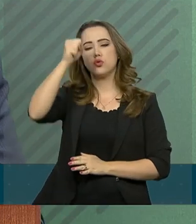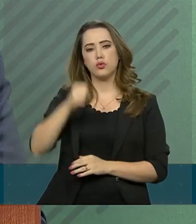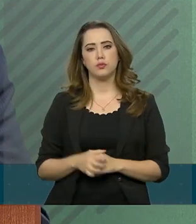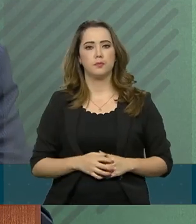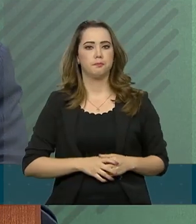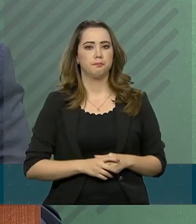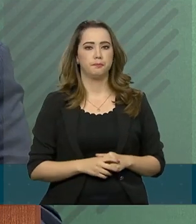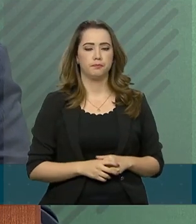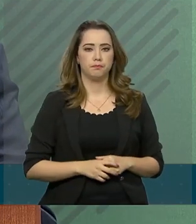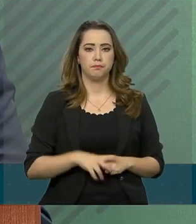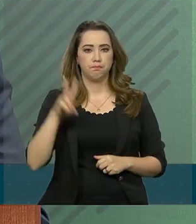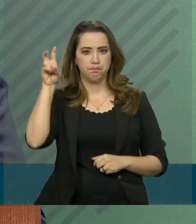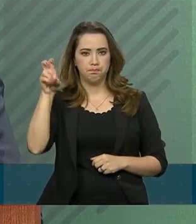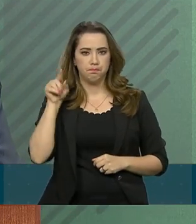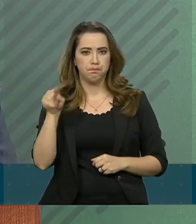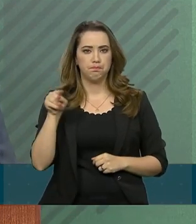aspas.